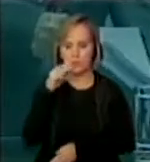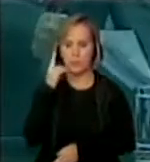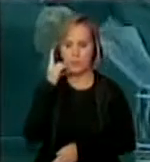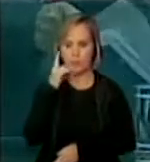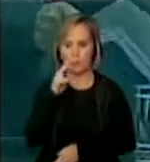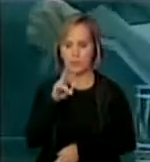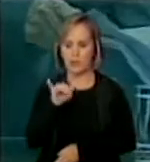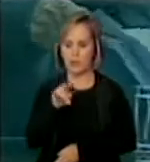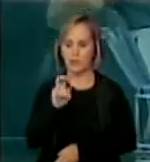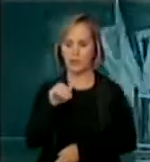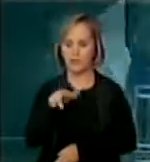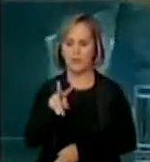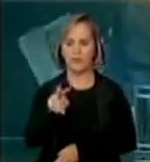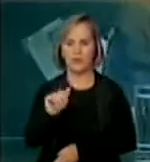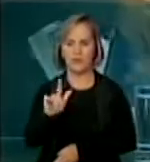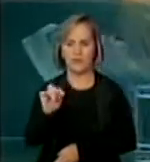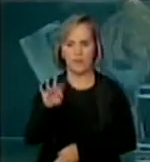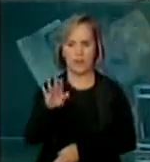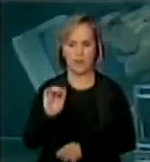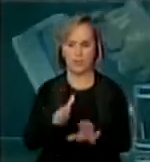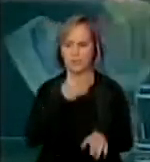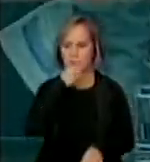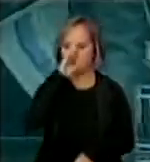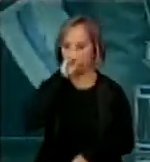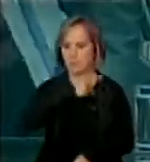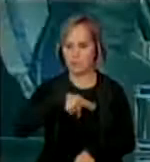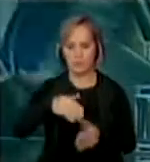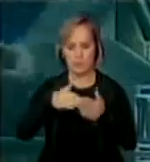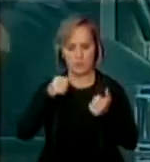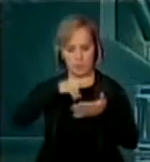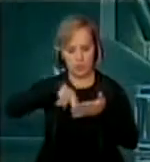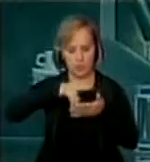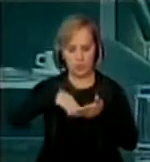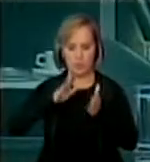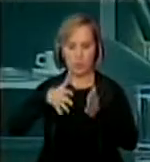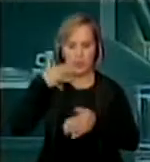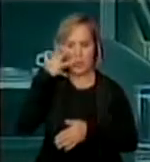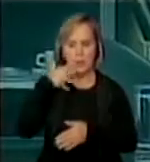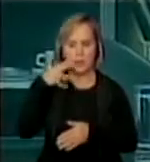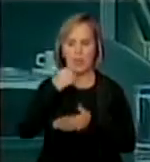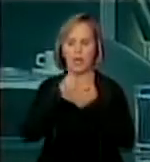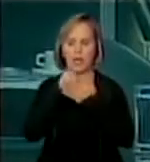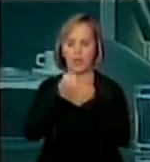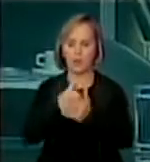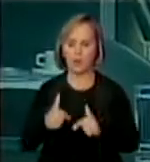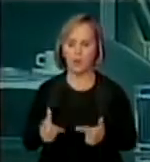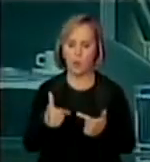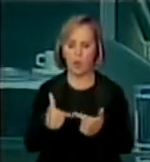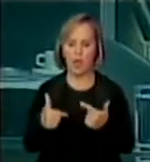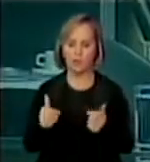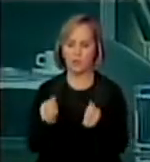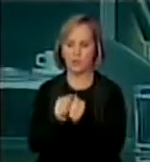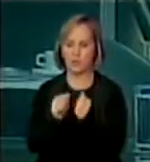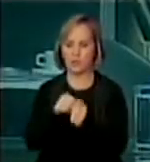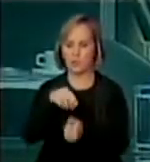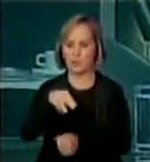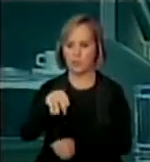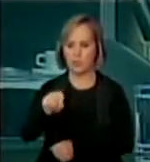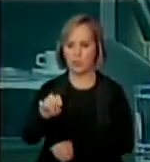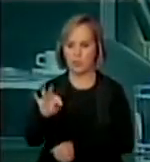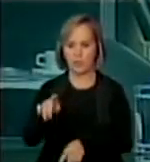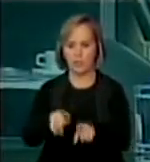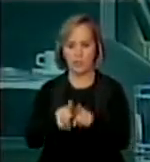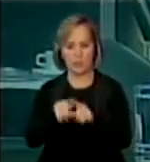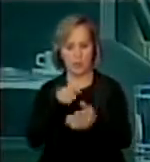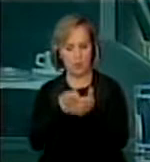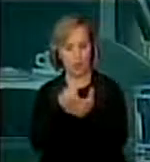Senhor presidente, primeiro quero dar como lido o nosso depoimento de apoio à jornada de lutas do MST e a cobrança que ele faz